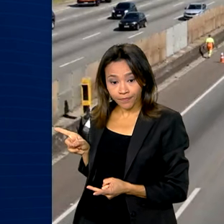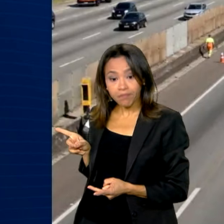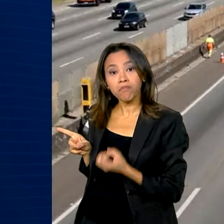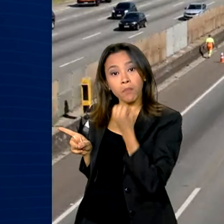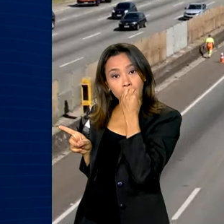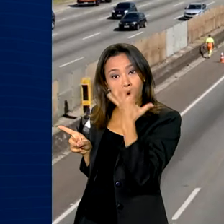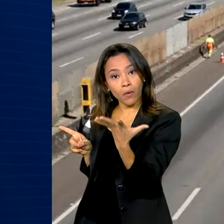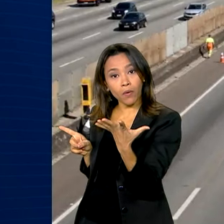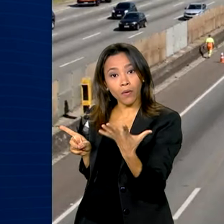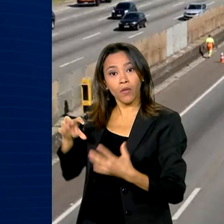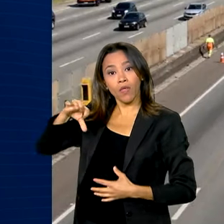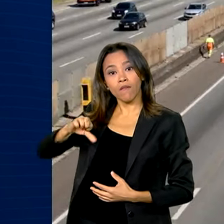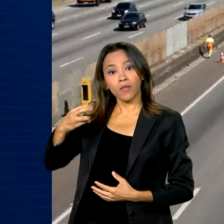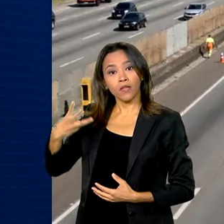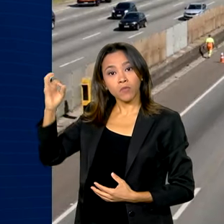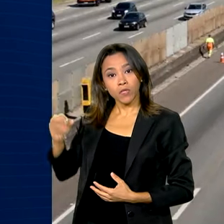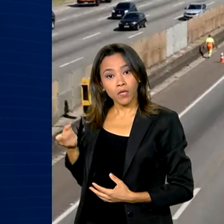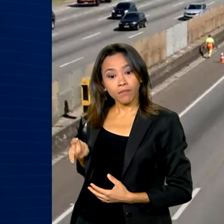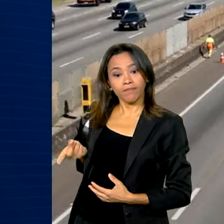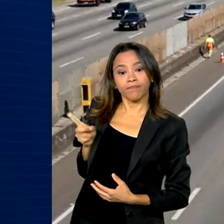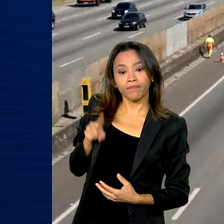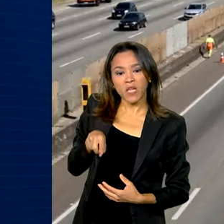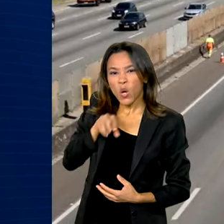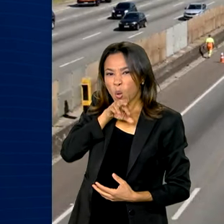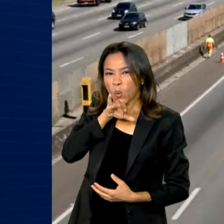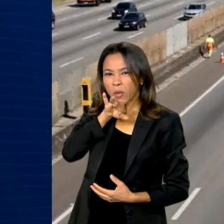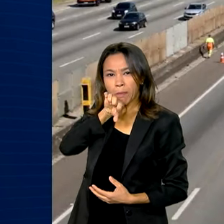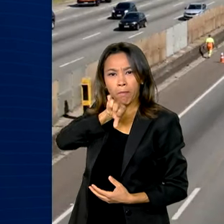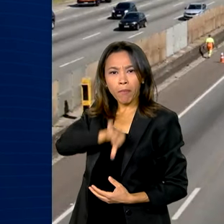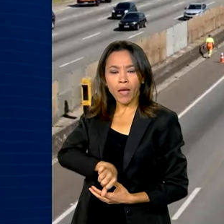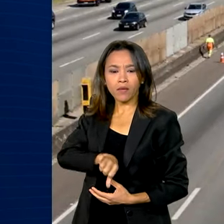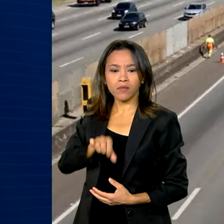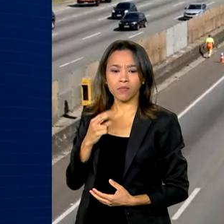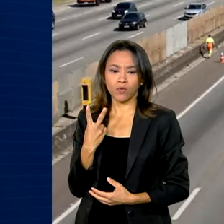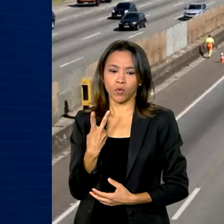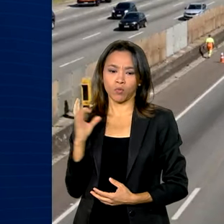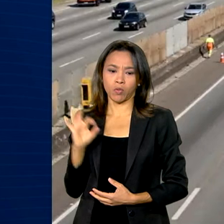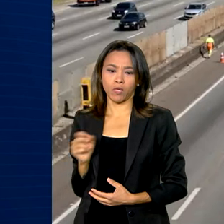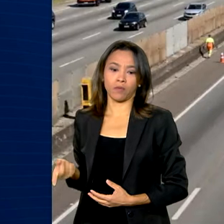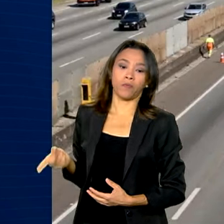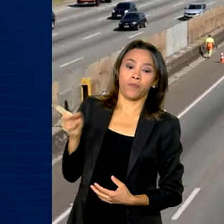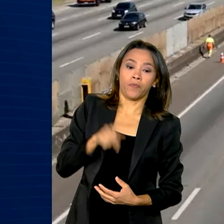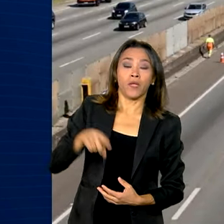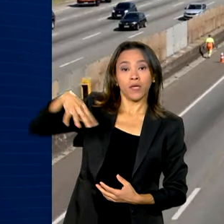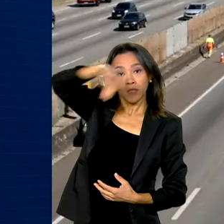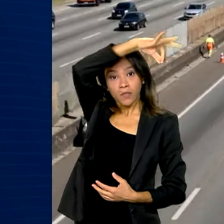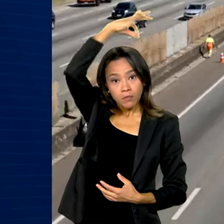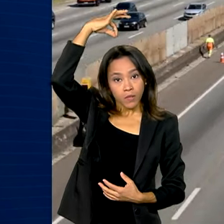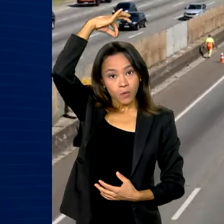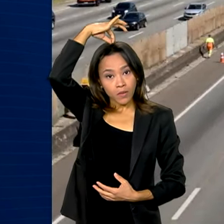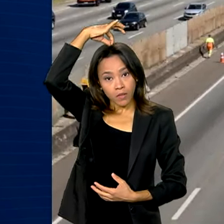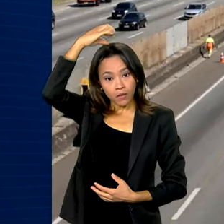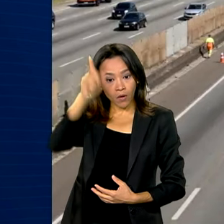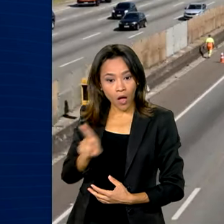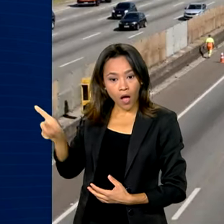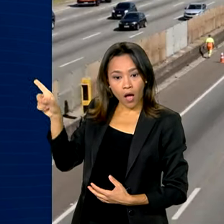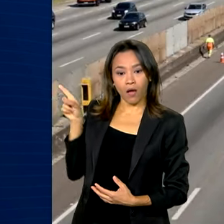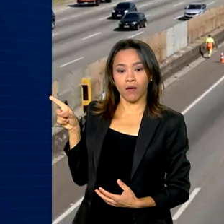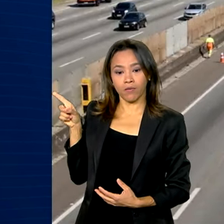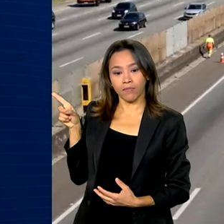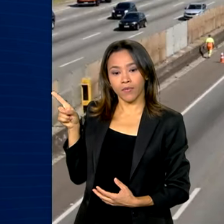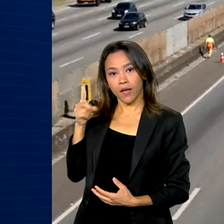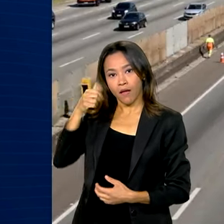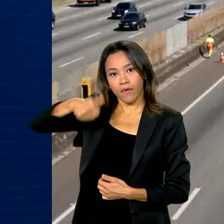bom de 93% e ruim e péssimo de 2%. O Espírito Santo aparece com o